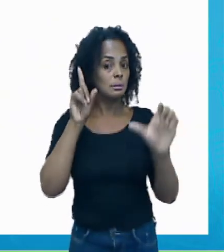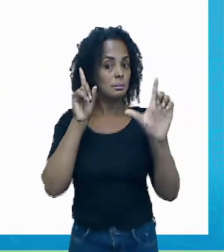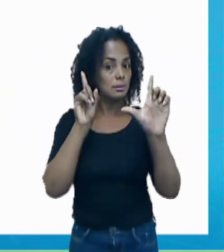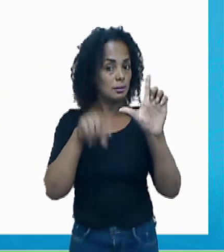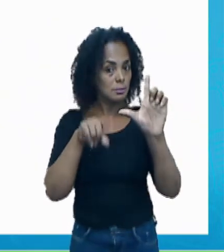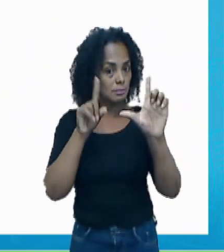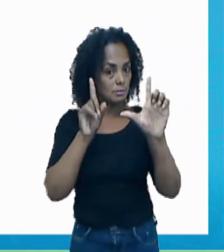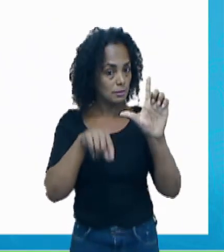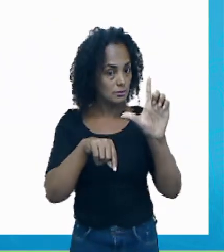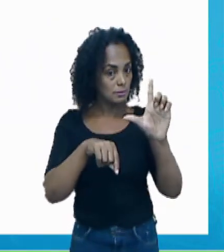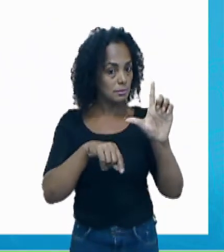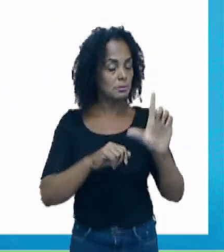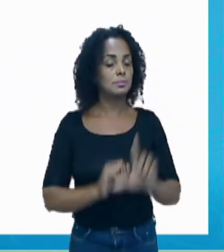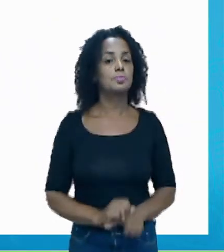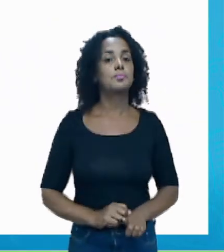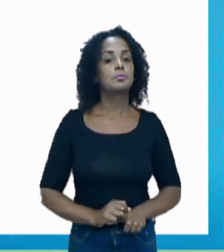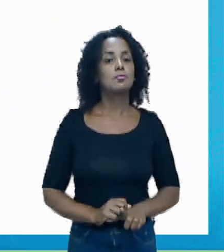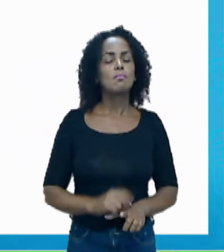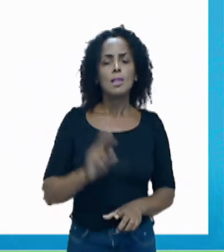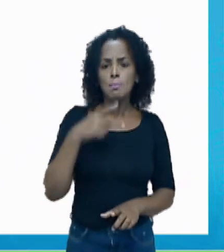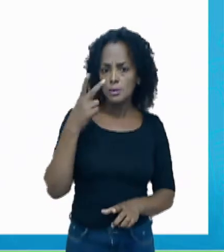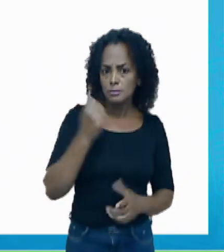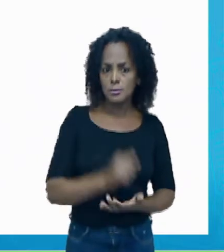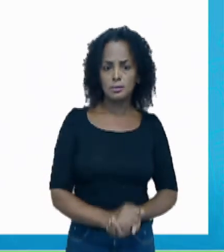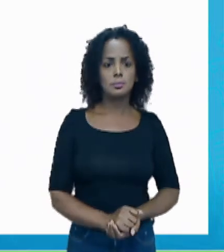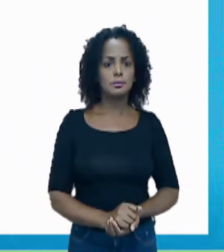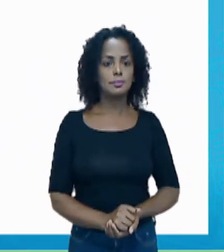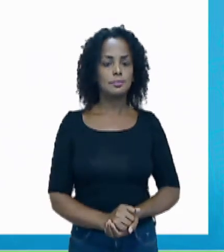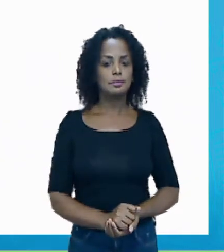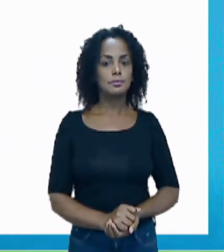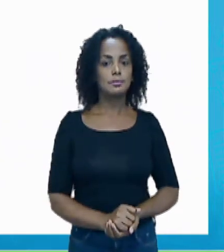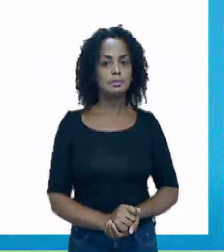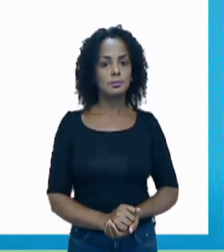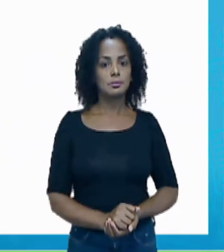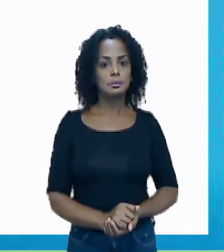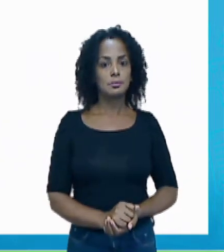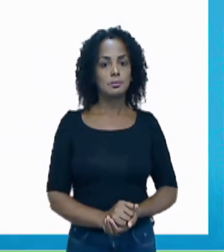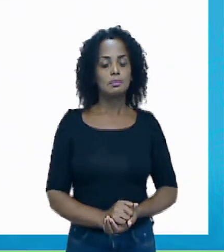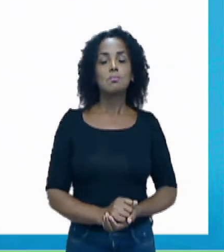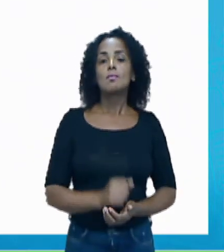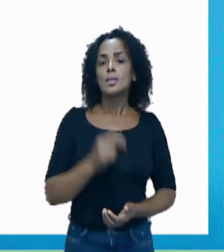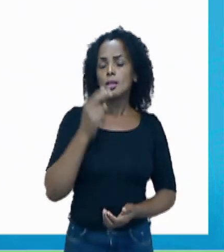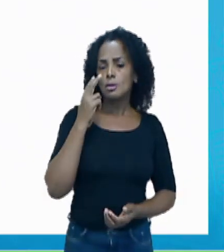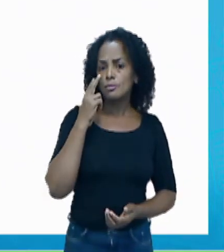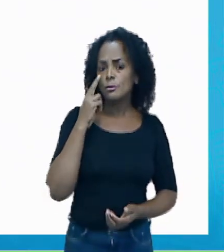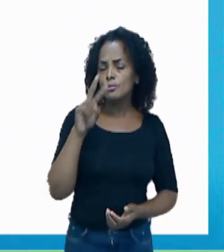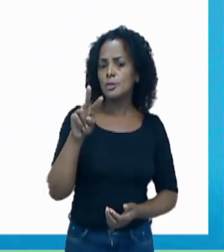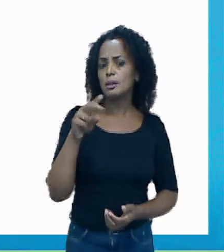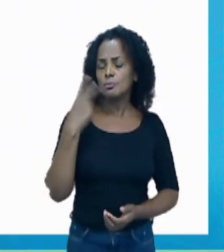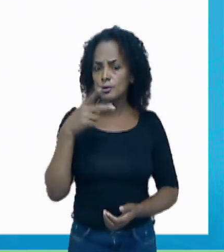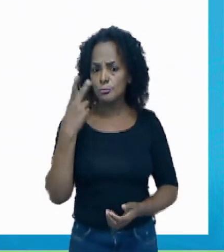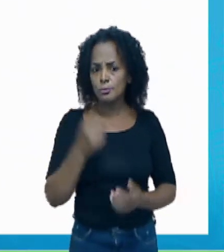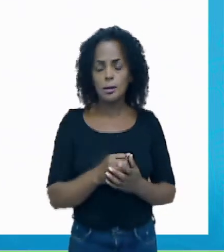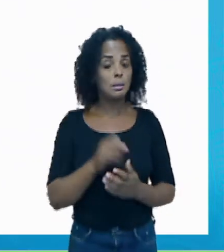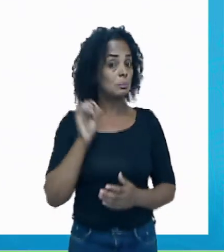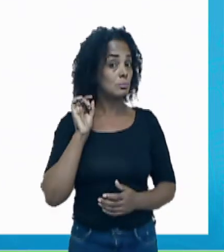tem letras. Posso falar? Vou passar qual balão que só tem apenas letra. É